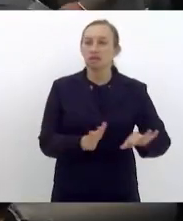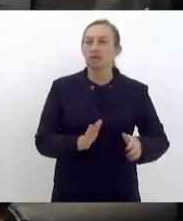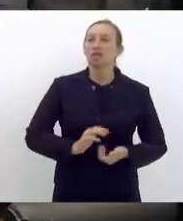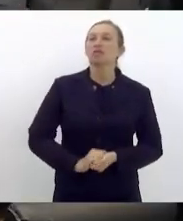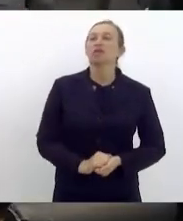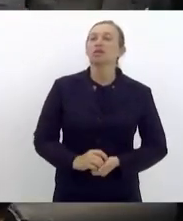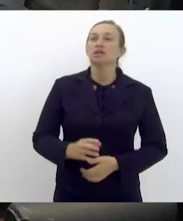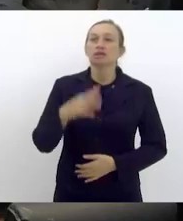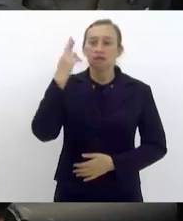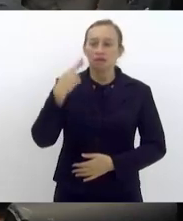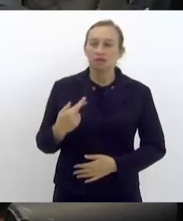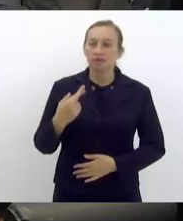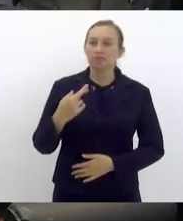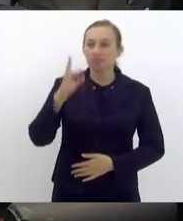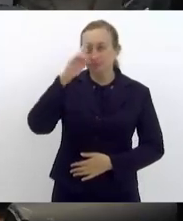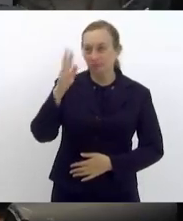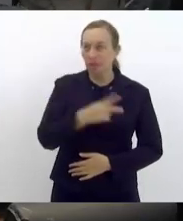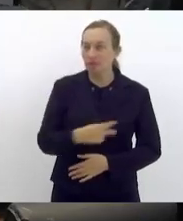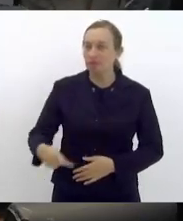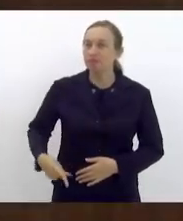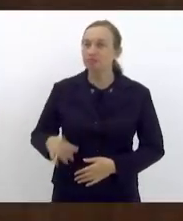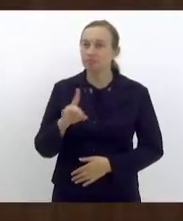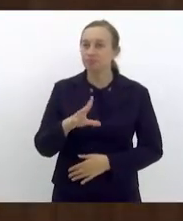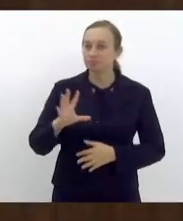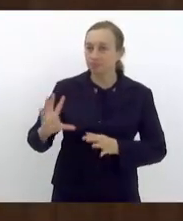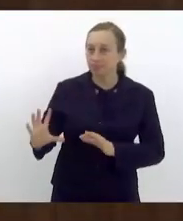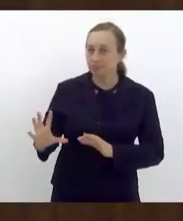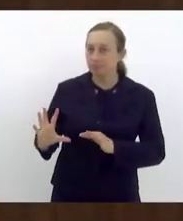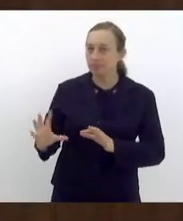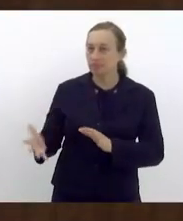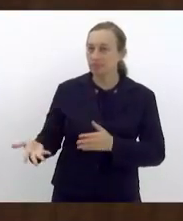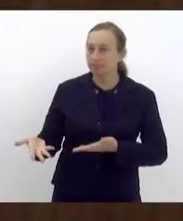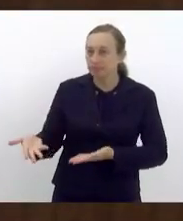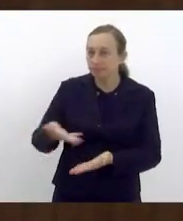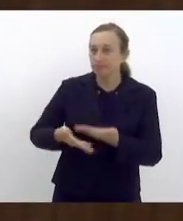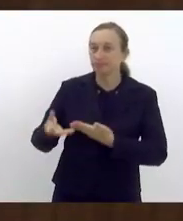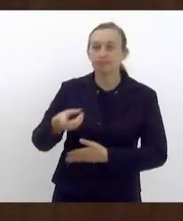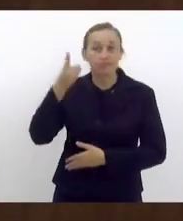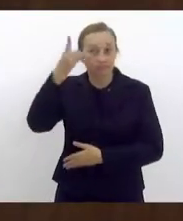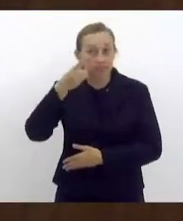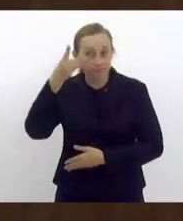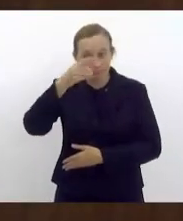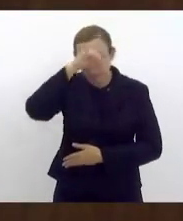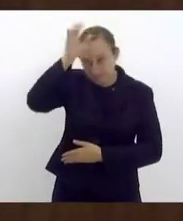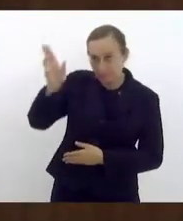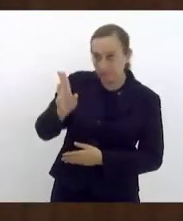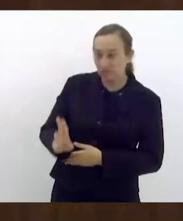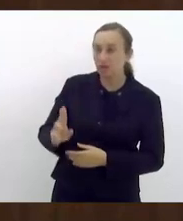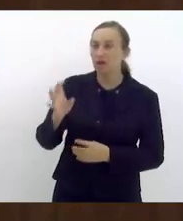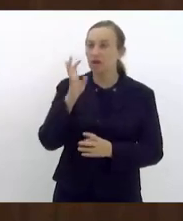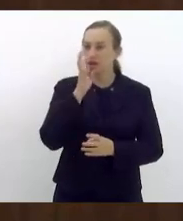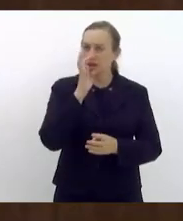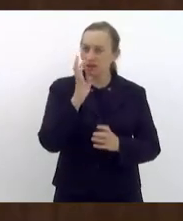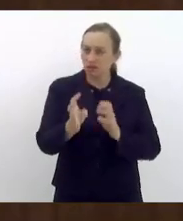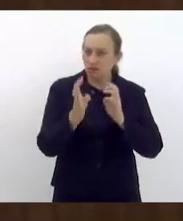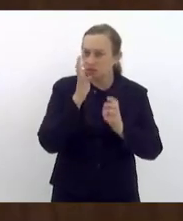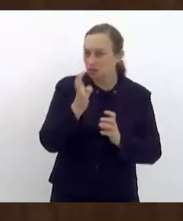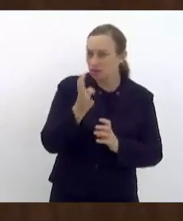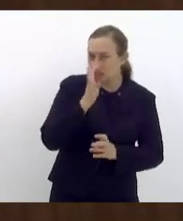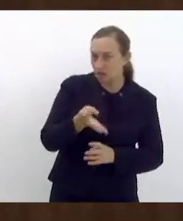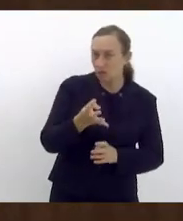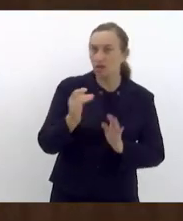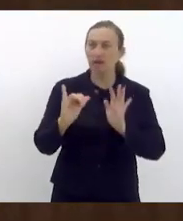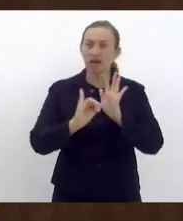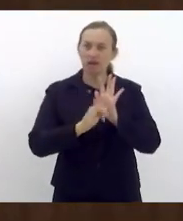Senhor presidente, só para fazer coro à deputada Tia Ju, nós recebemos aí as denúncias com relação a esse edital